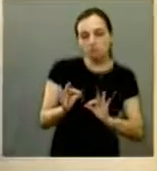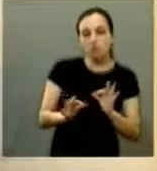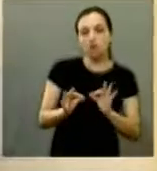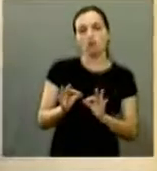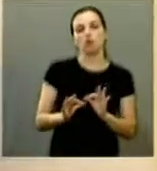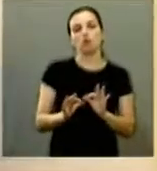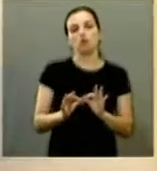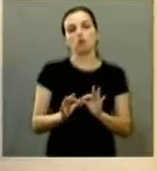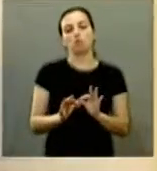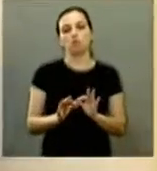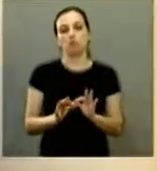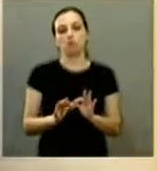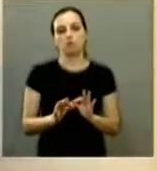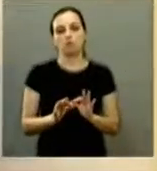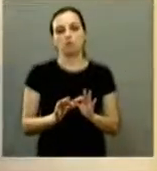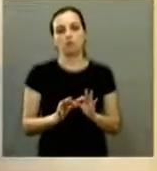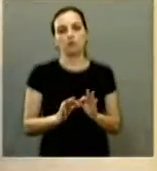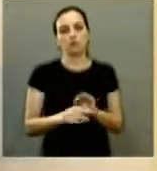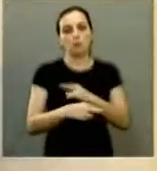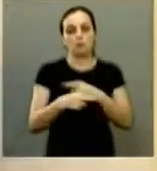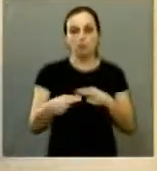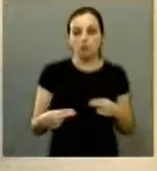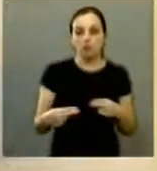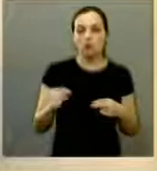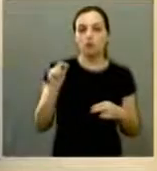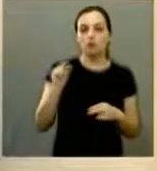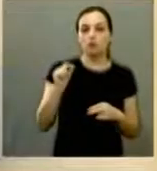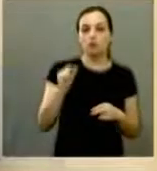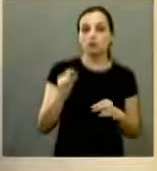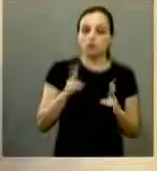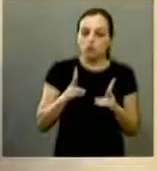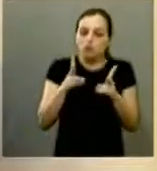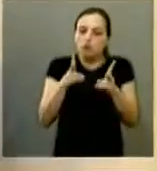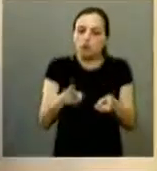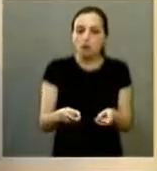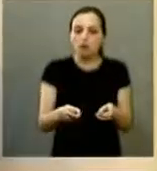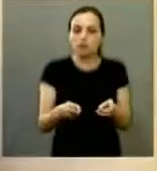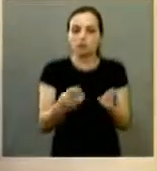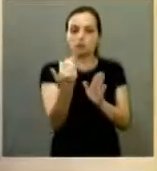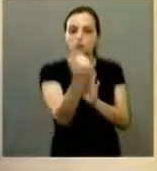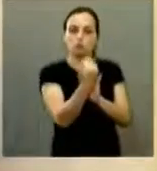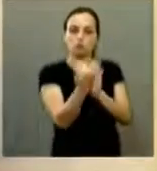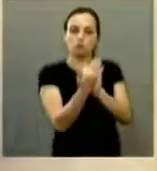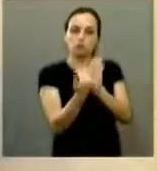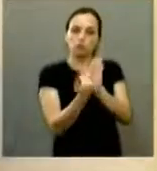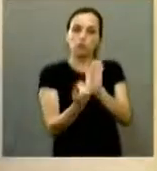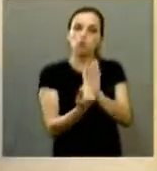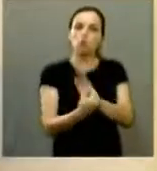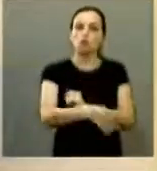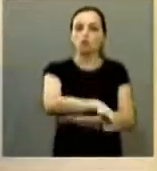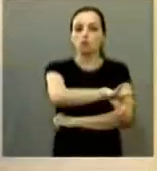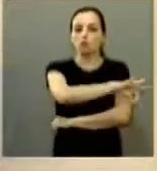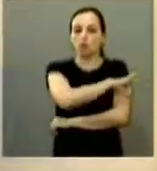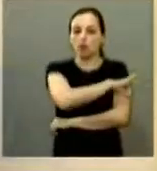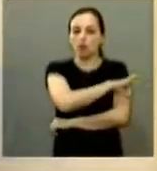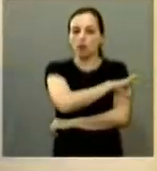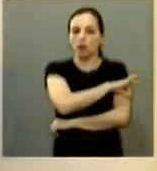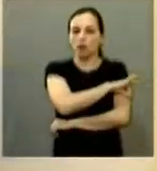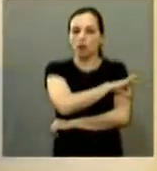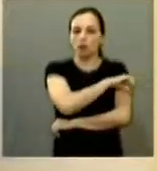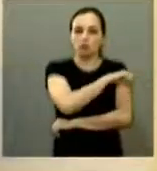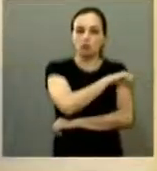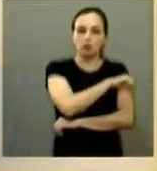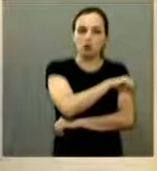prevê determinados mecanismos que sejam padrão dentro da prefeitura seja no centro de